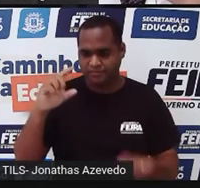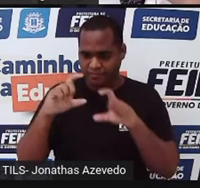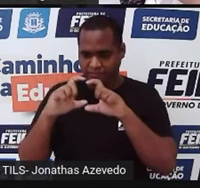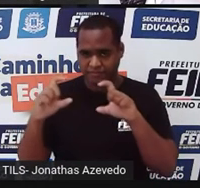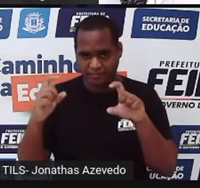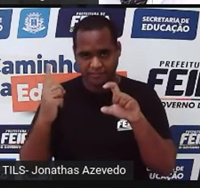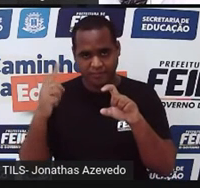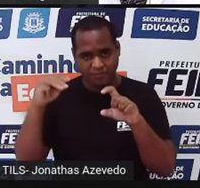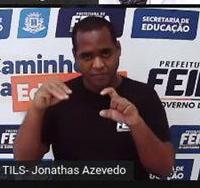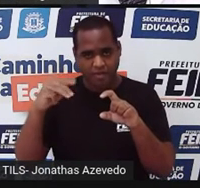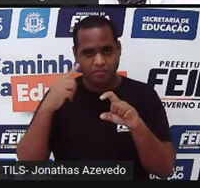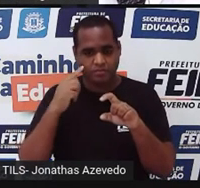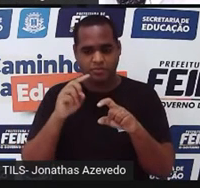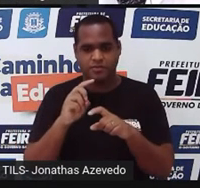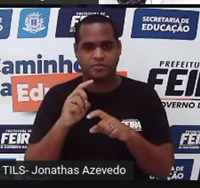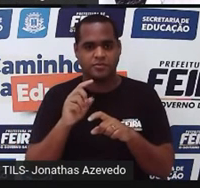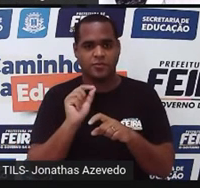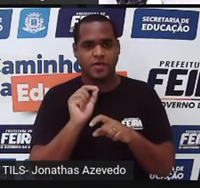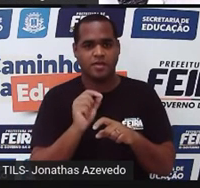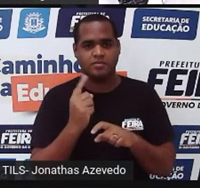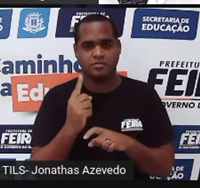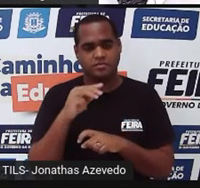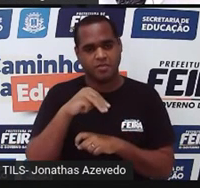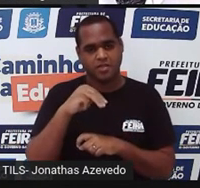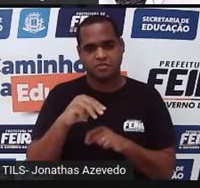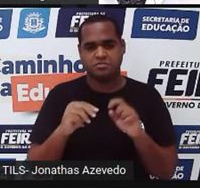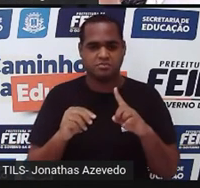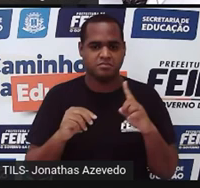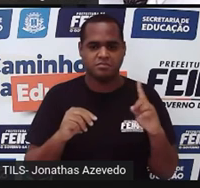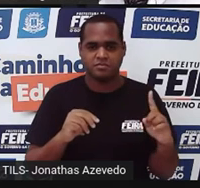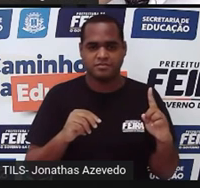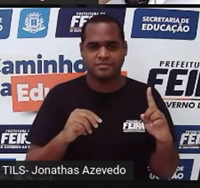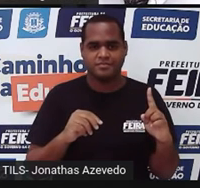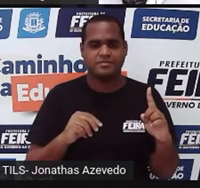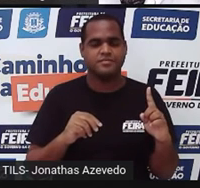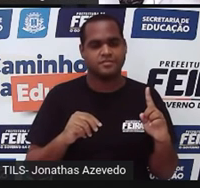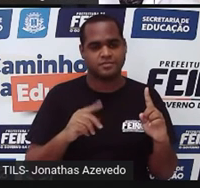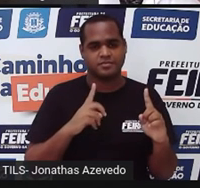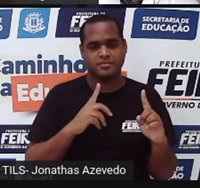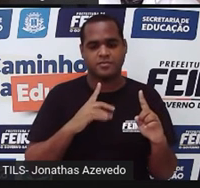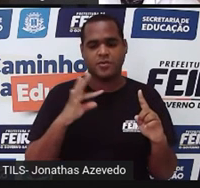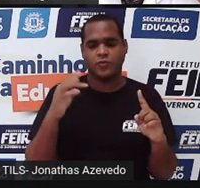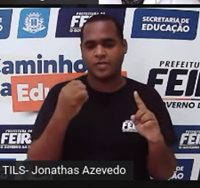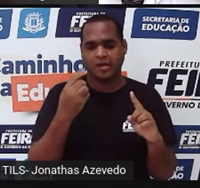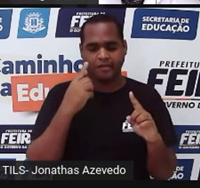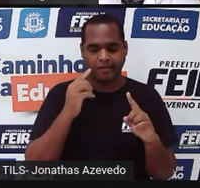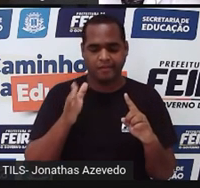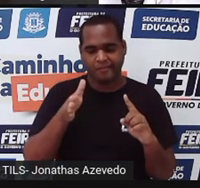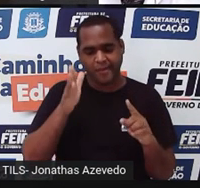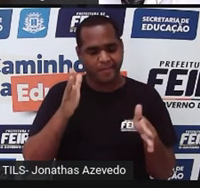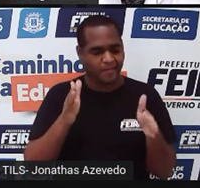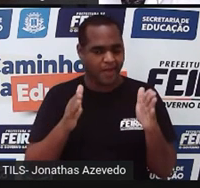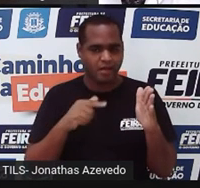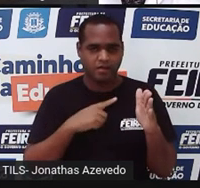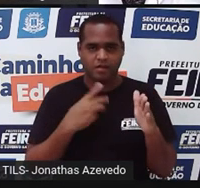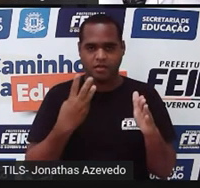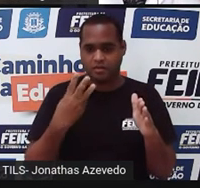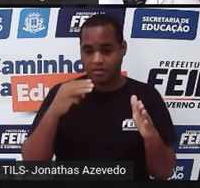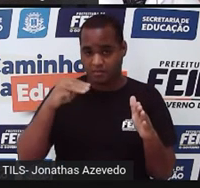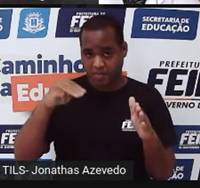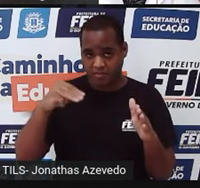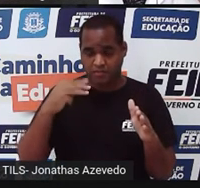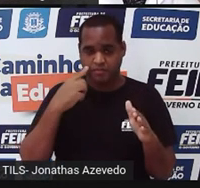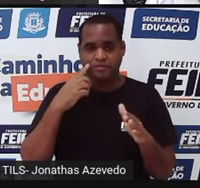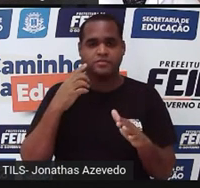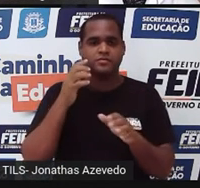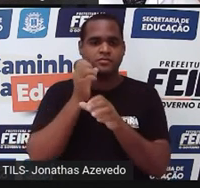um metro, logo do outro também vai ser um metro. Então, um metro aqui. Se a parede toda tem três metros, aqui é um metro,